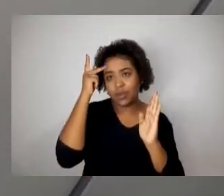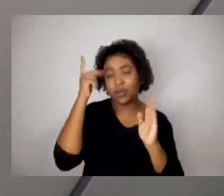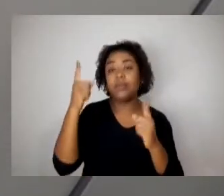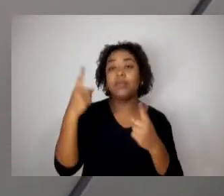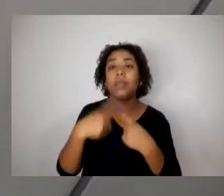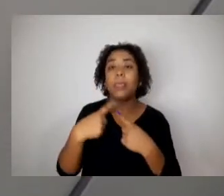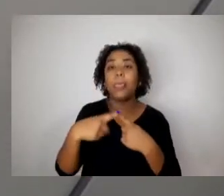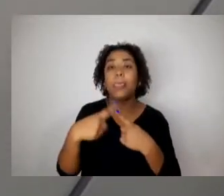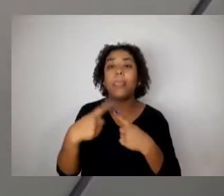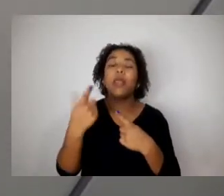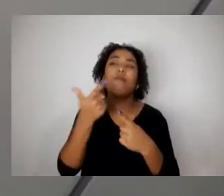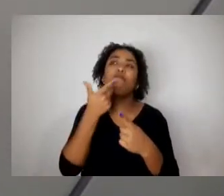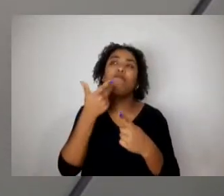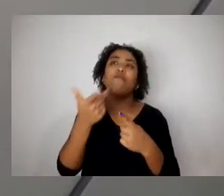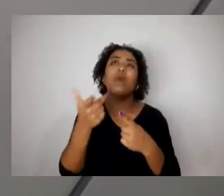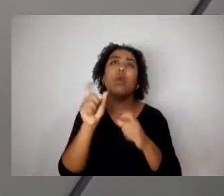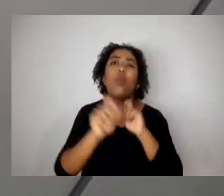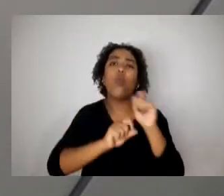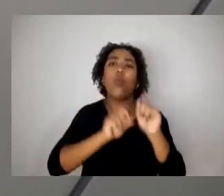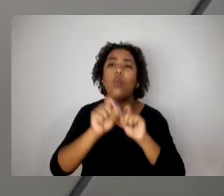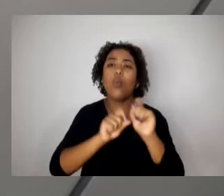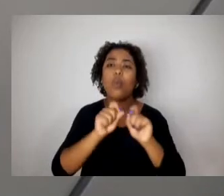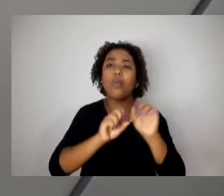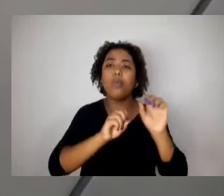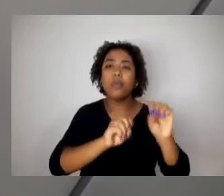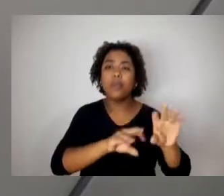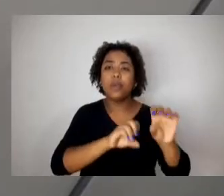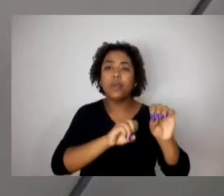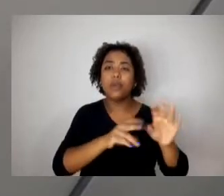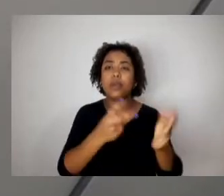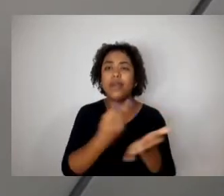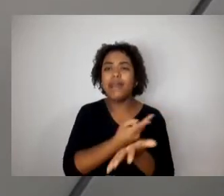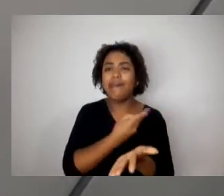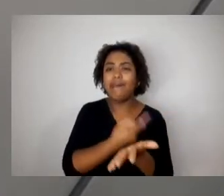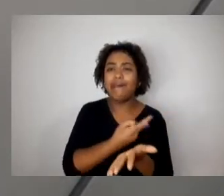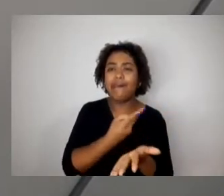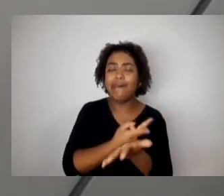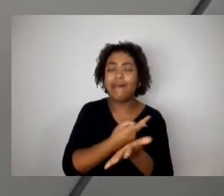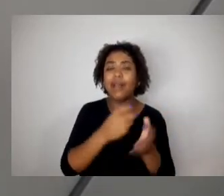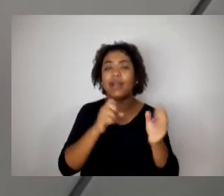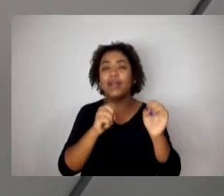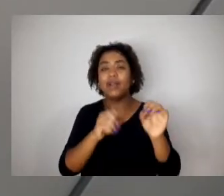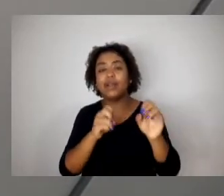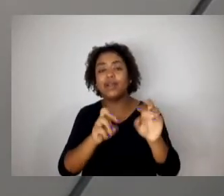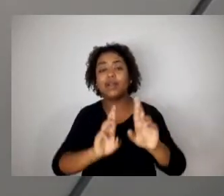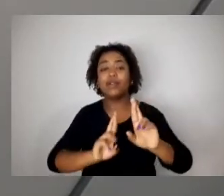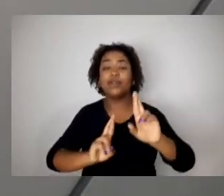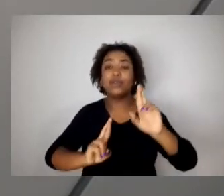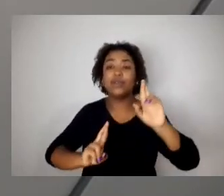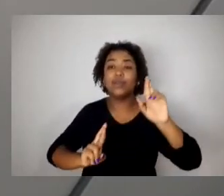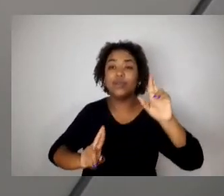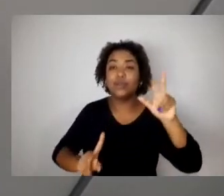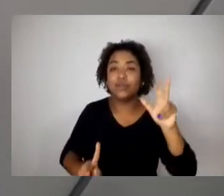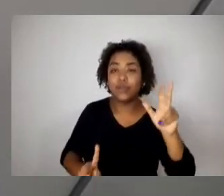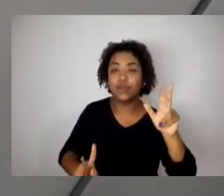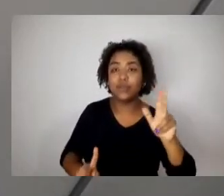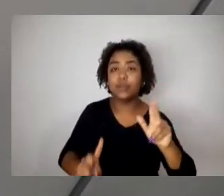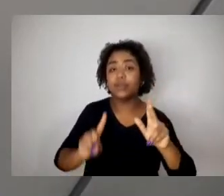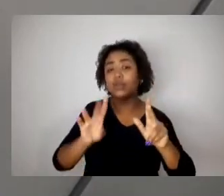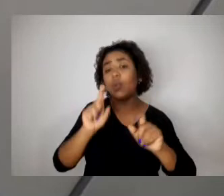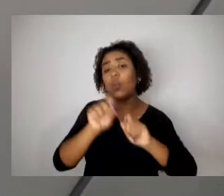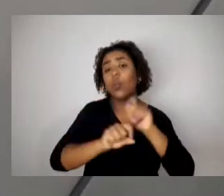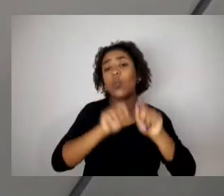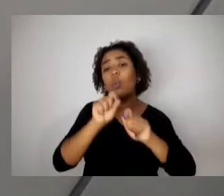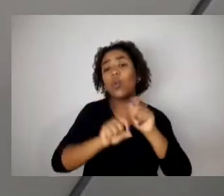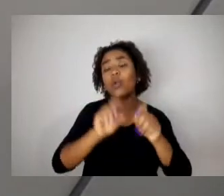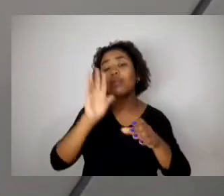para ensinar errado, para ensinar diferente. É, está falando para ensinar o que está na lei federal e é